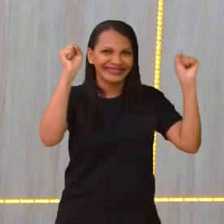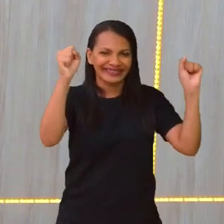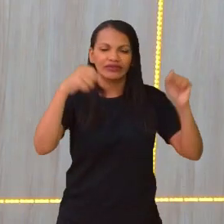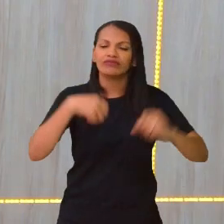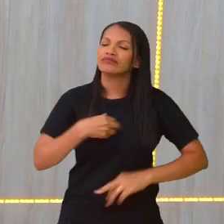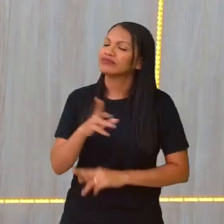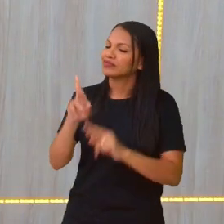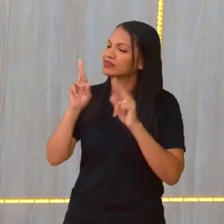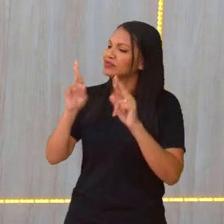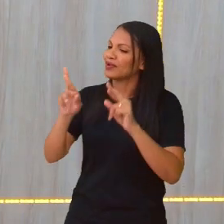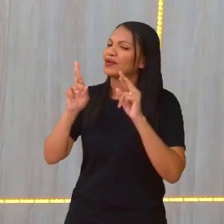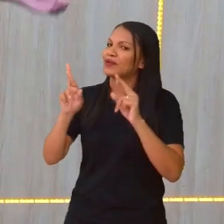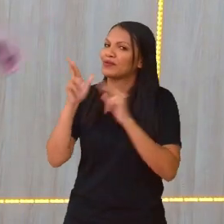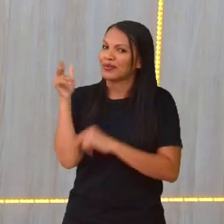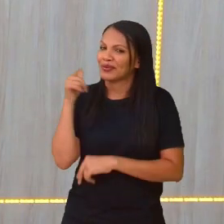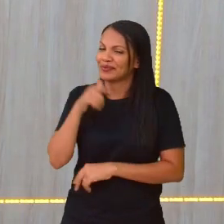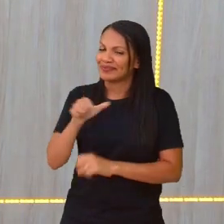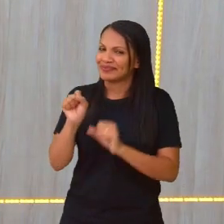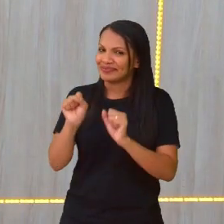Adriana? Sim, com certeza.